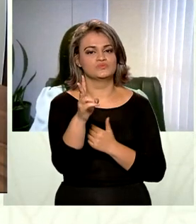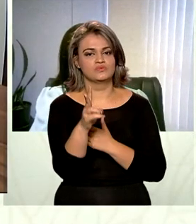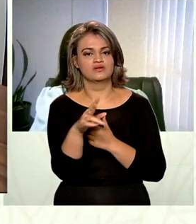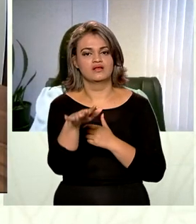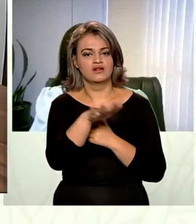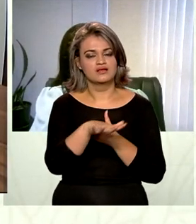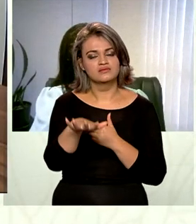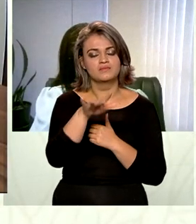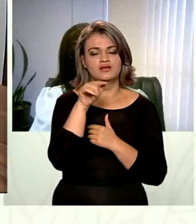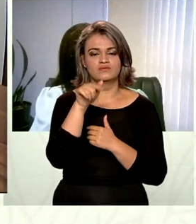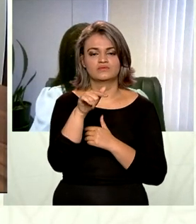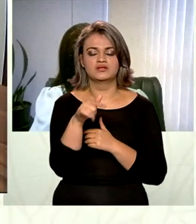neste setor tão promissor.